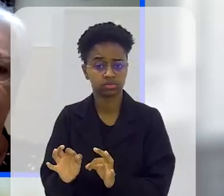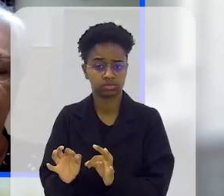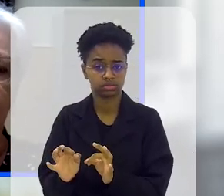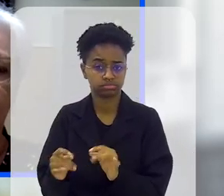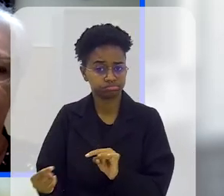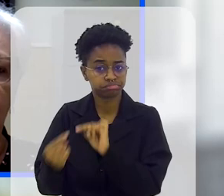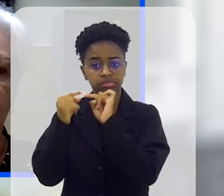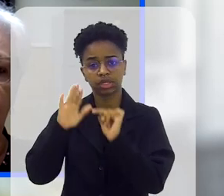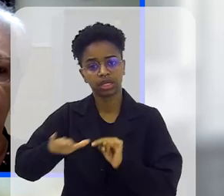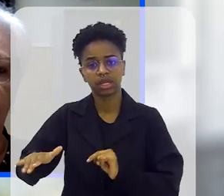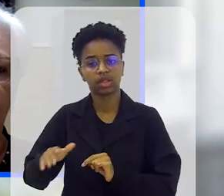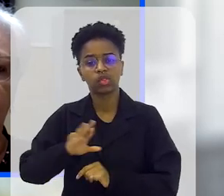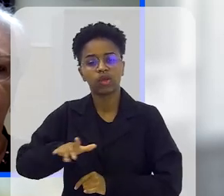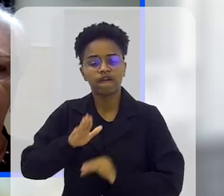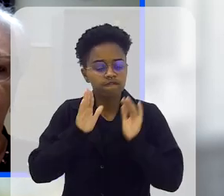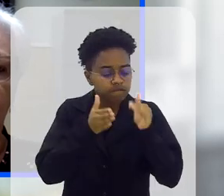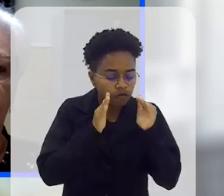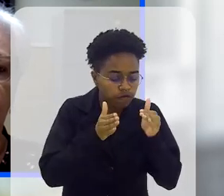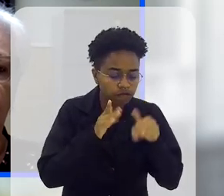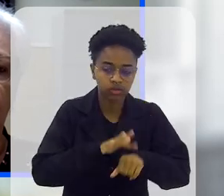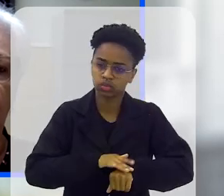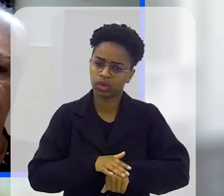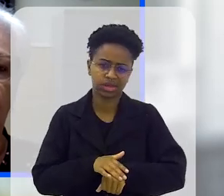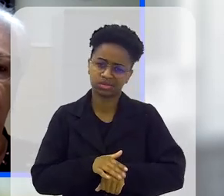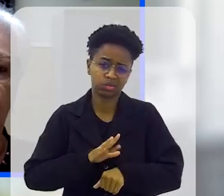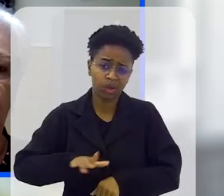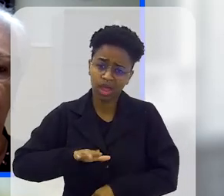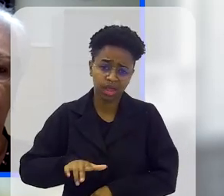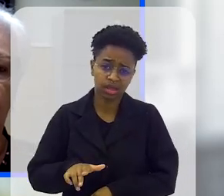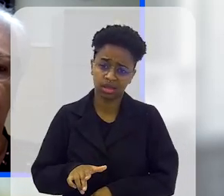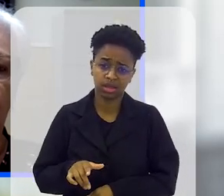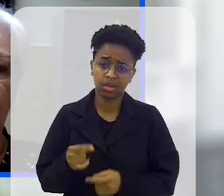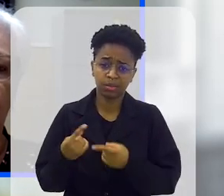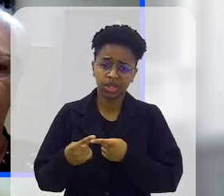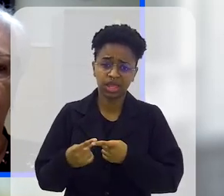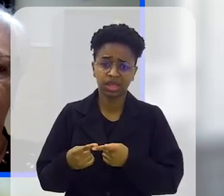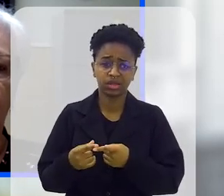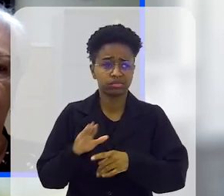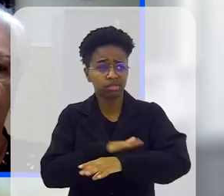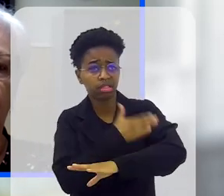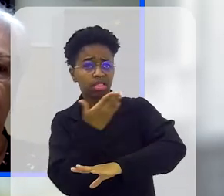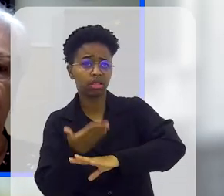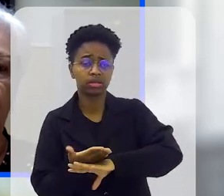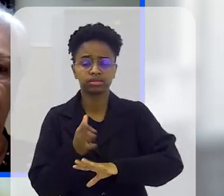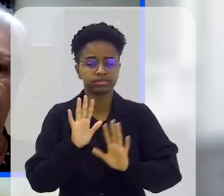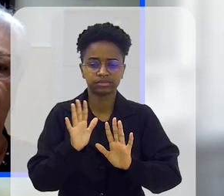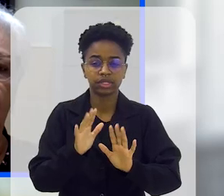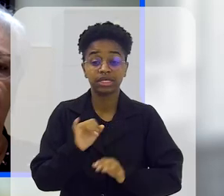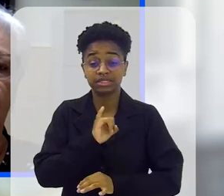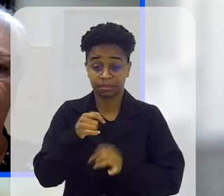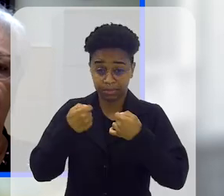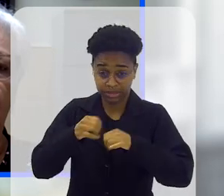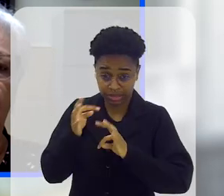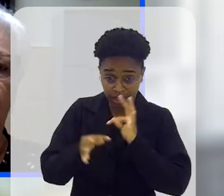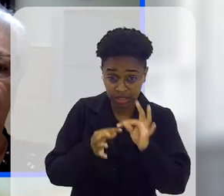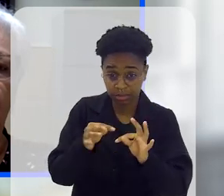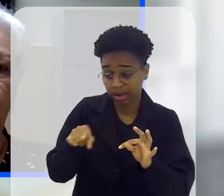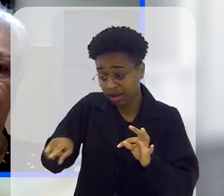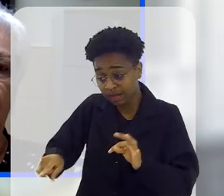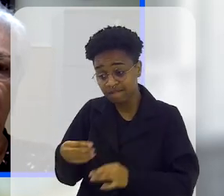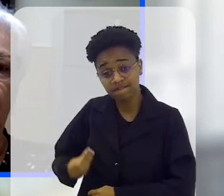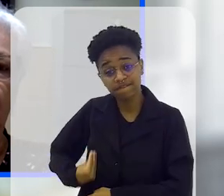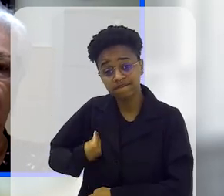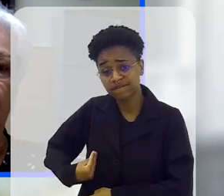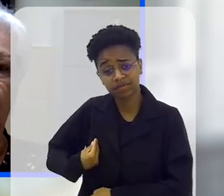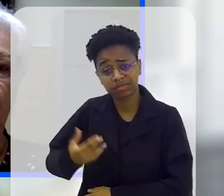brincadeira de criança e não vivem em função da doença. Ela não fica doente full time, ela fica doente enquanto ela precisa do tratamento. Fora da lei, na casa de apoio,